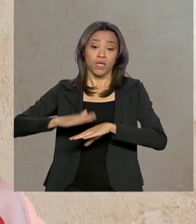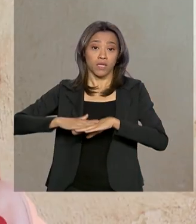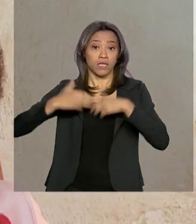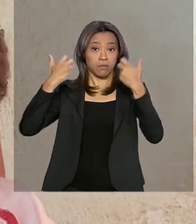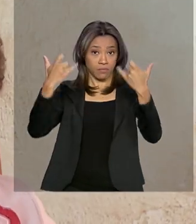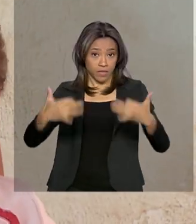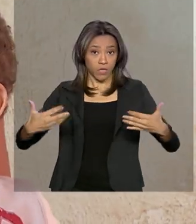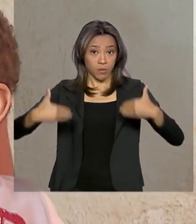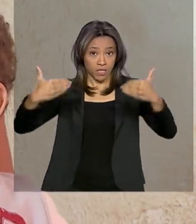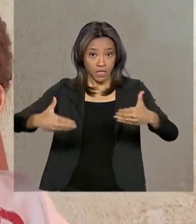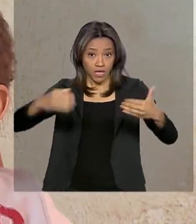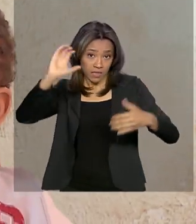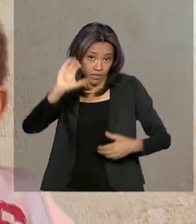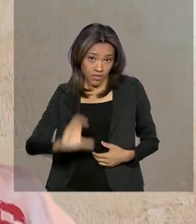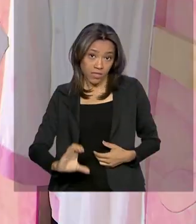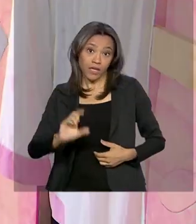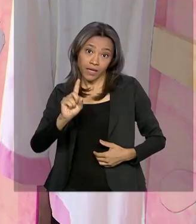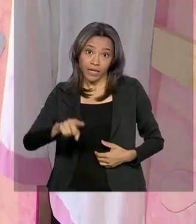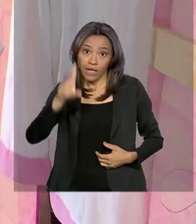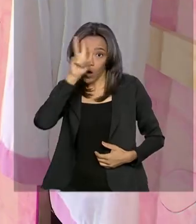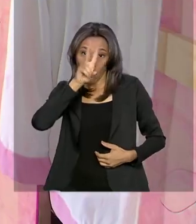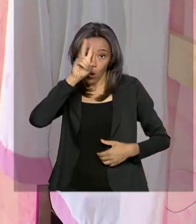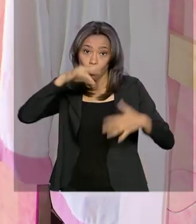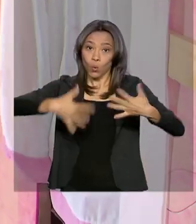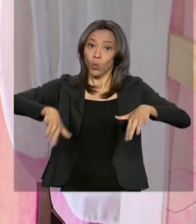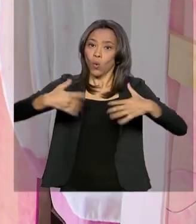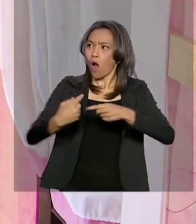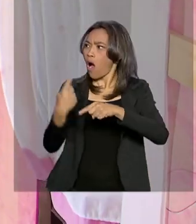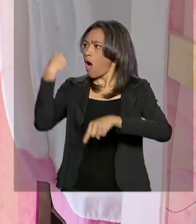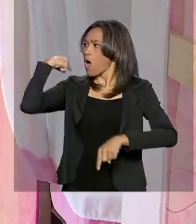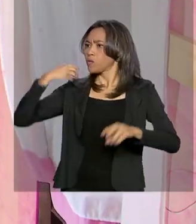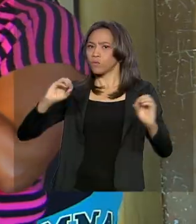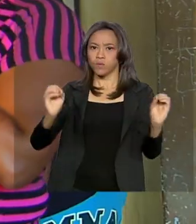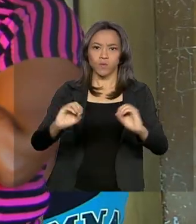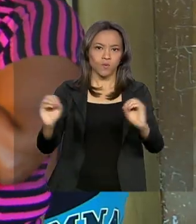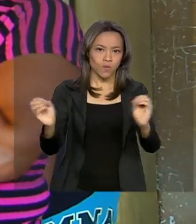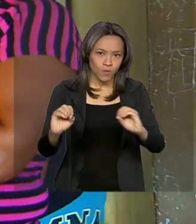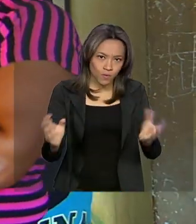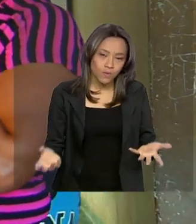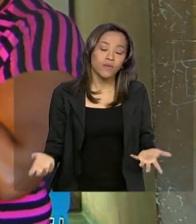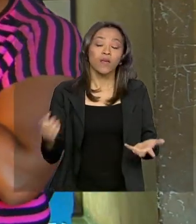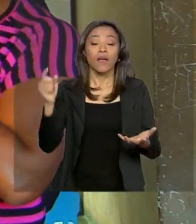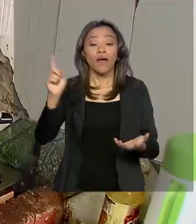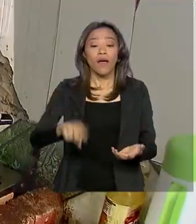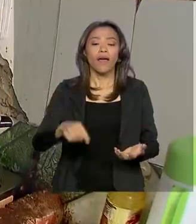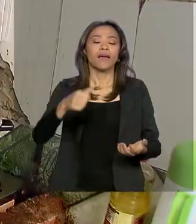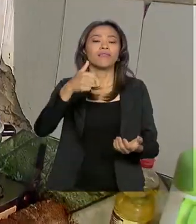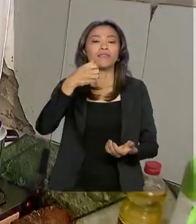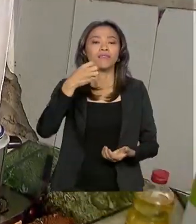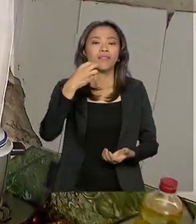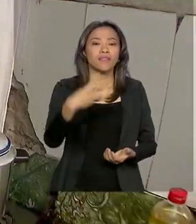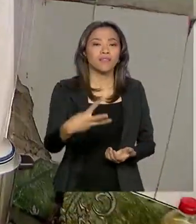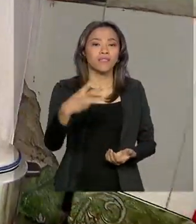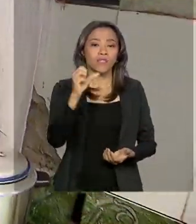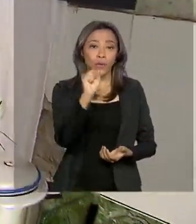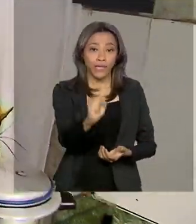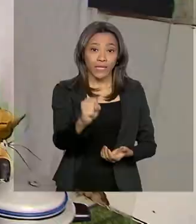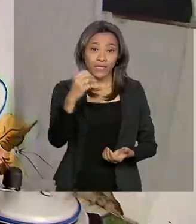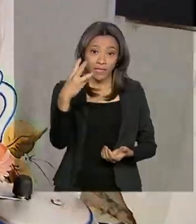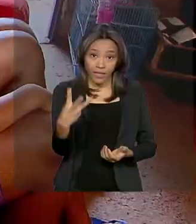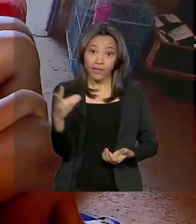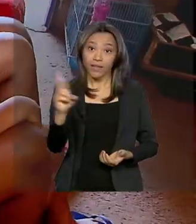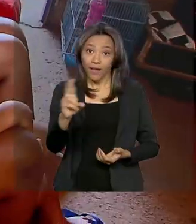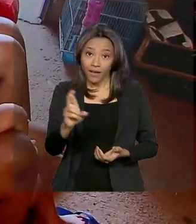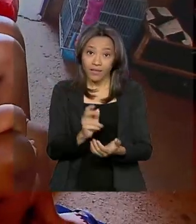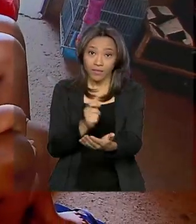repasse já feito na história do programa. Acumulando o valor extra, o valor médio do benefício é de R$ 383. O dinheiro fica